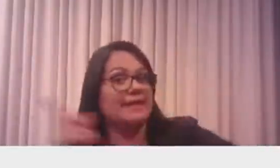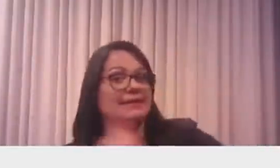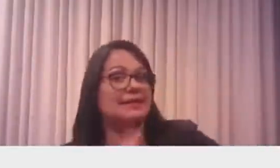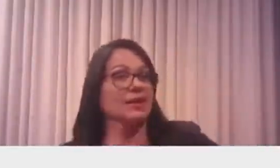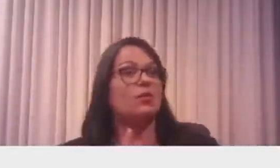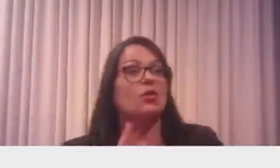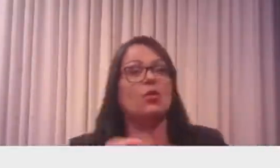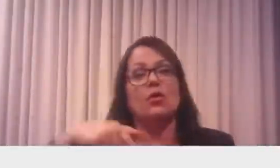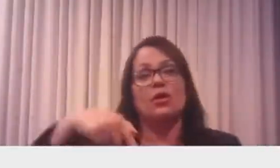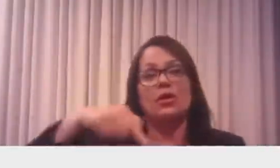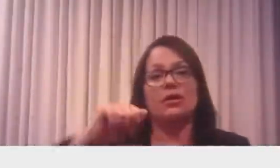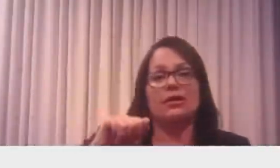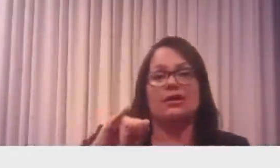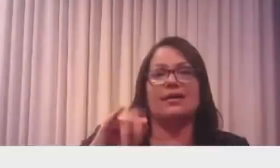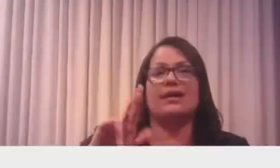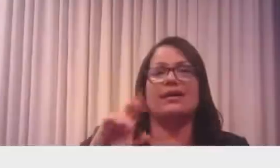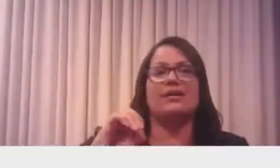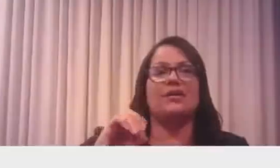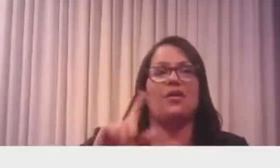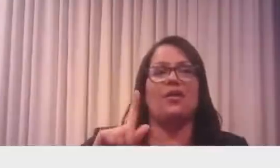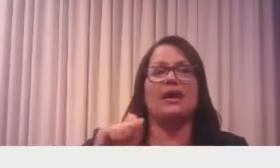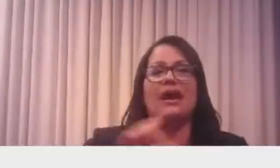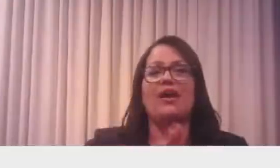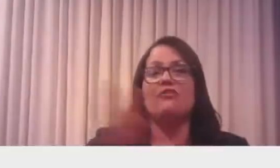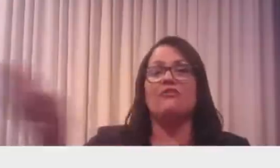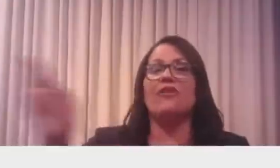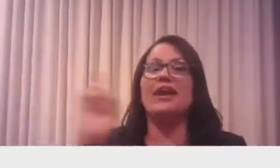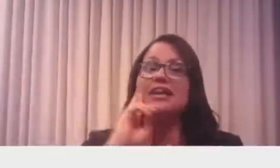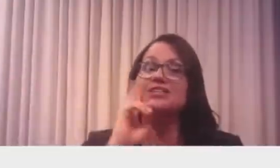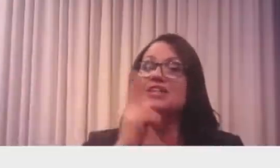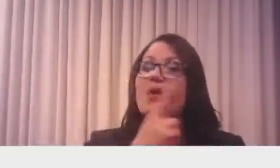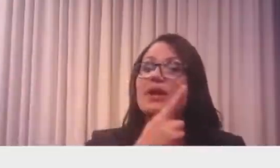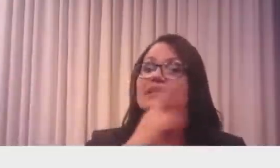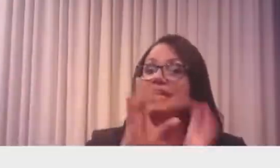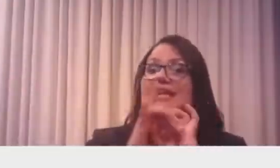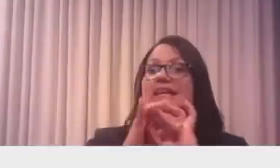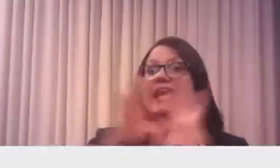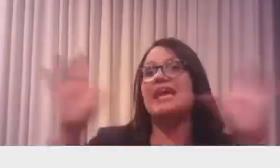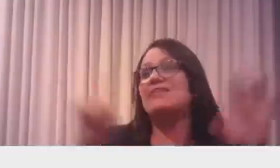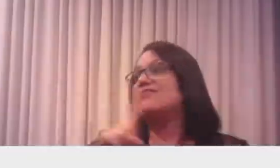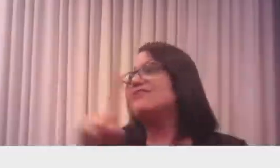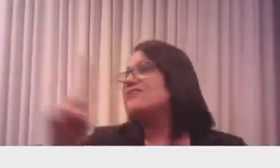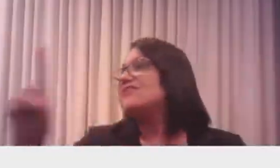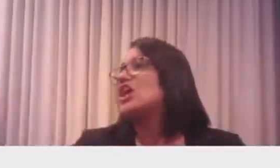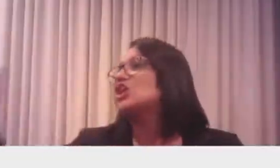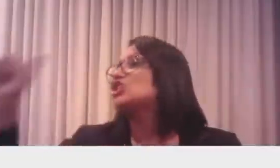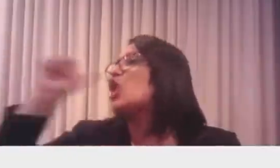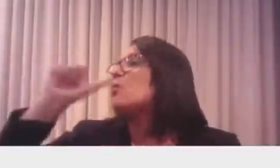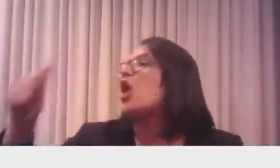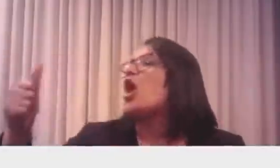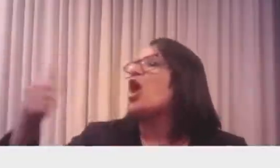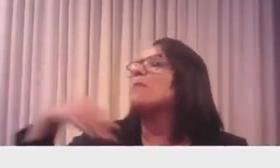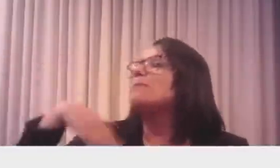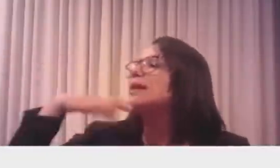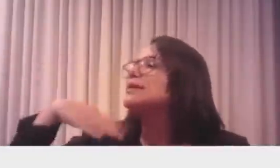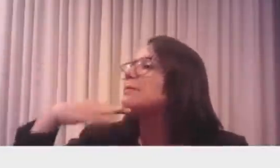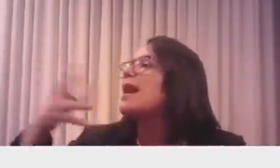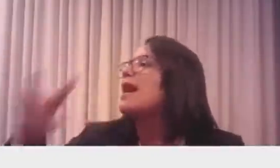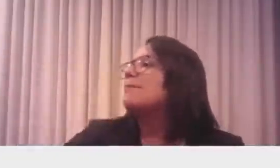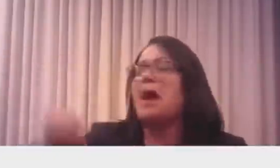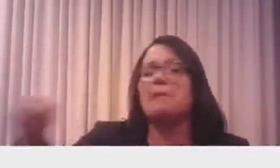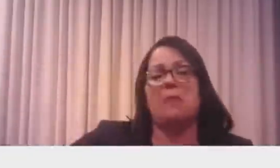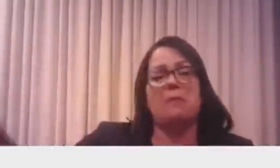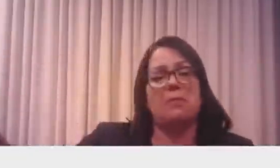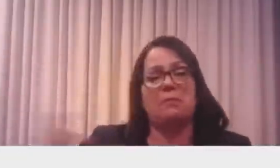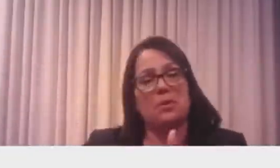andou lá por dentro. Peraí, o Queiroga andou lá por dentro à vontade. Deve ter tomado alguma coisa lá, batido papo, apertado a mão de todo mundo,